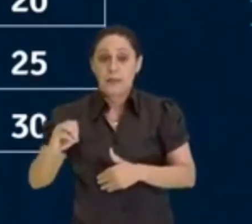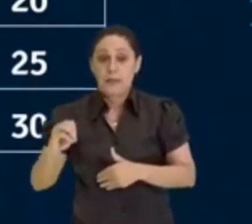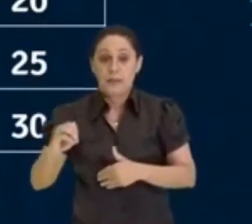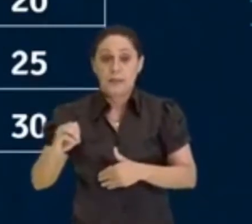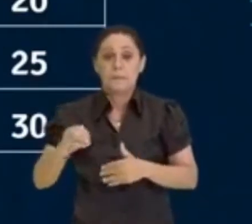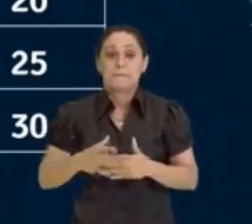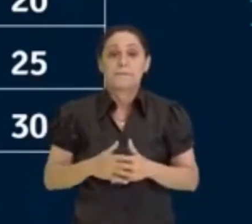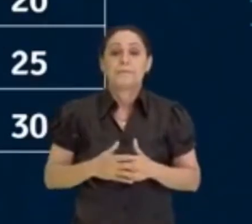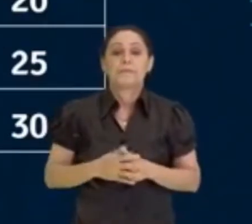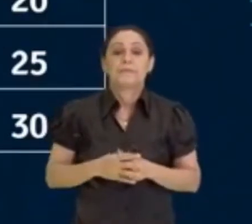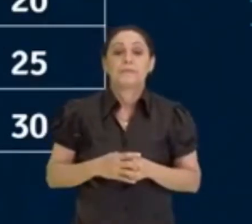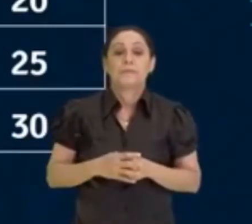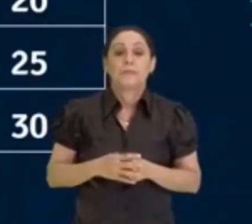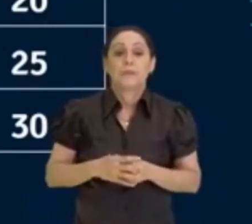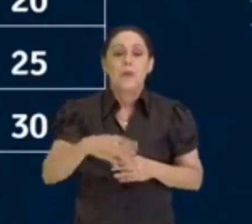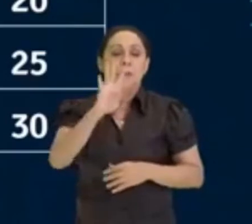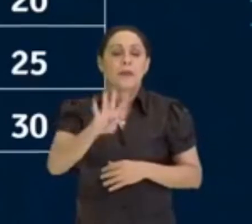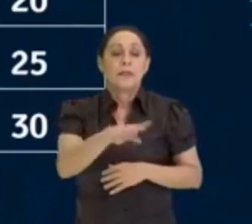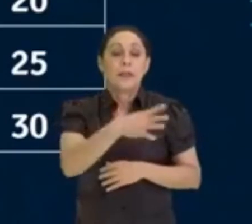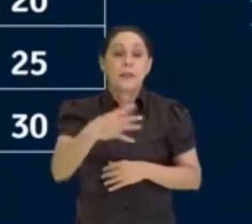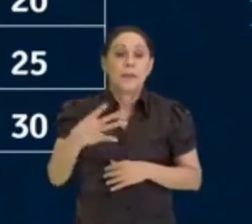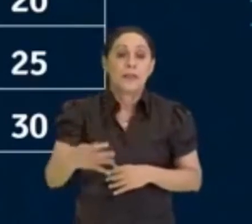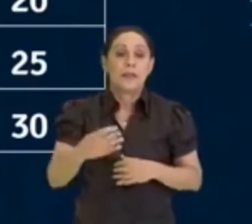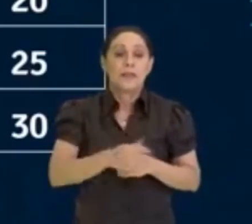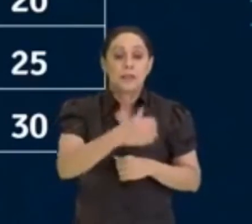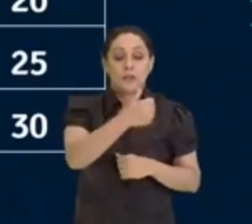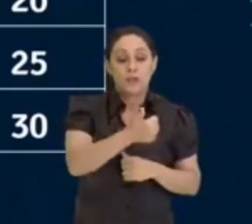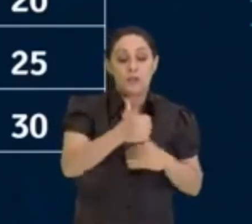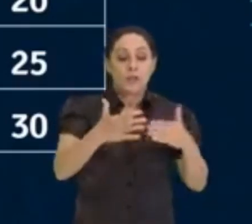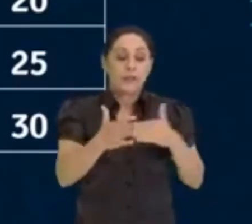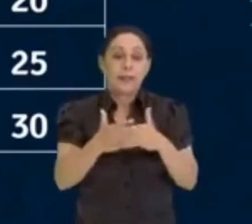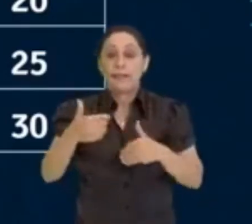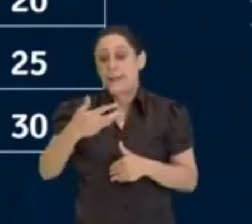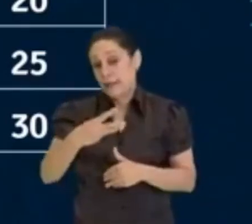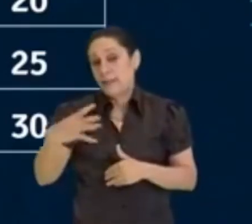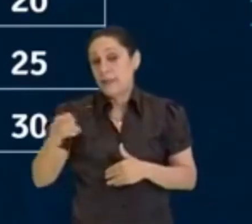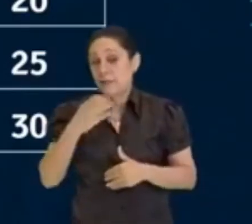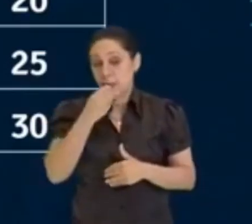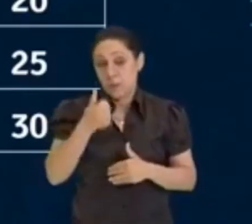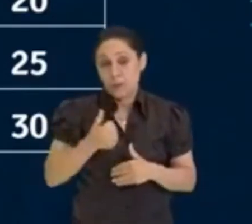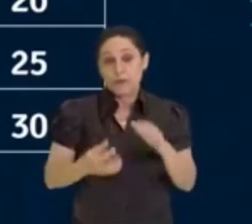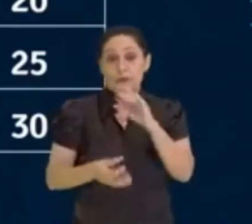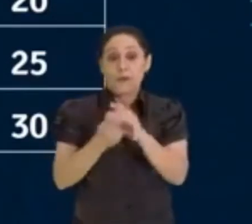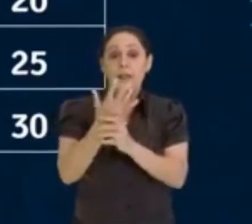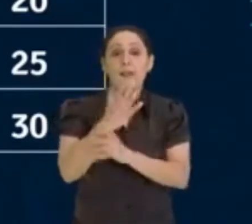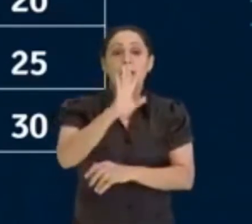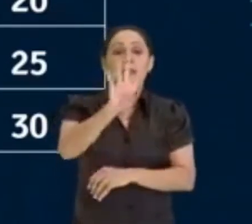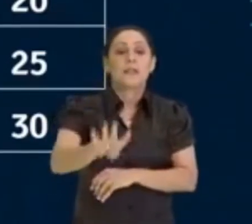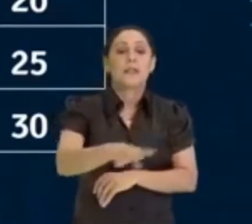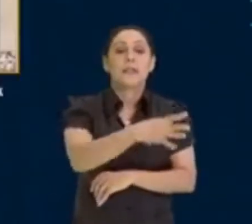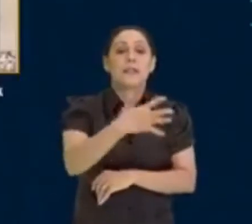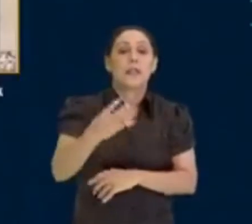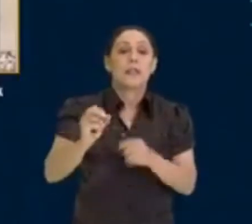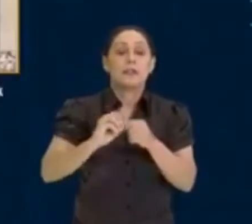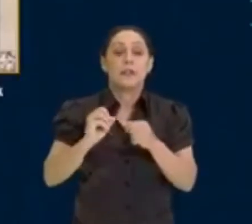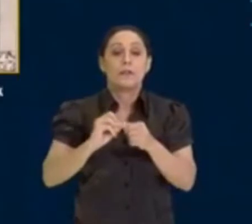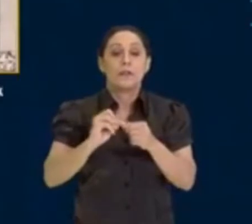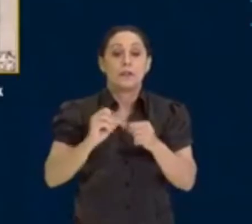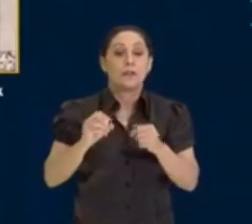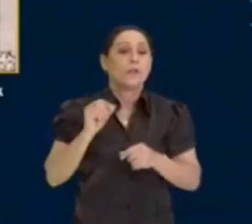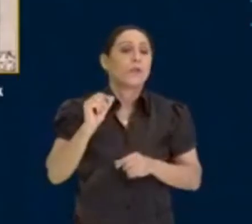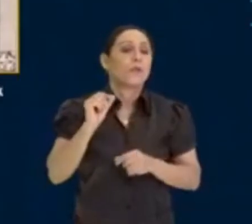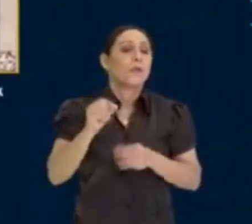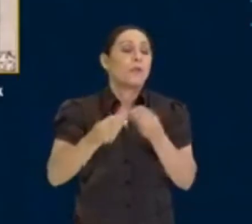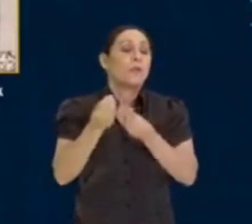cartelinha. Uma tabelinha que vá de 1 a 30, tá bom? E a gente vai criar esse conteúdo. A gente vai fazer o que